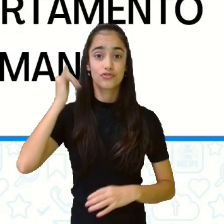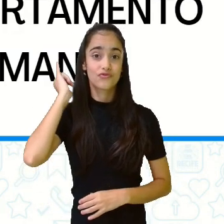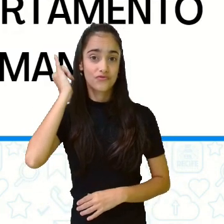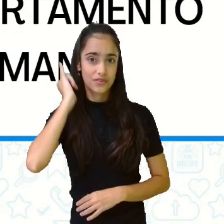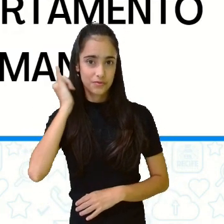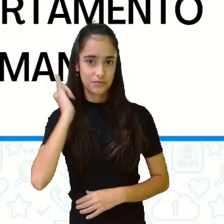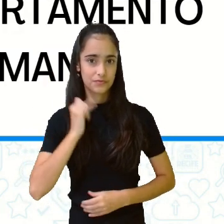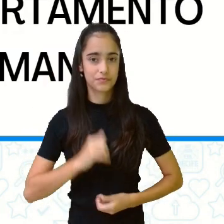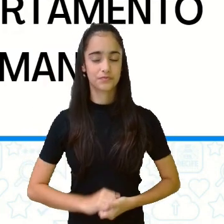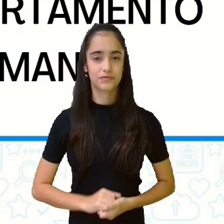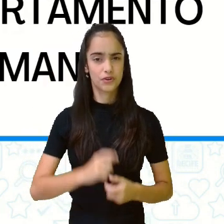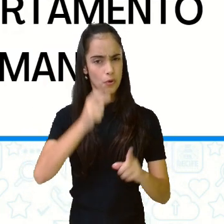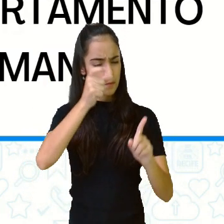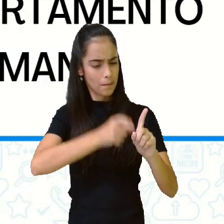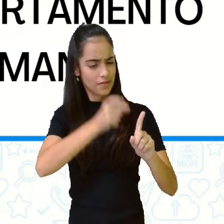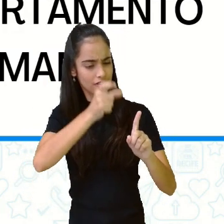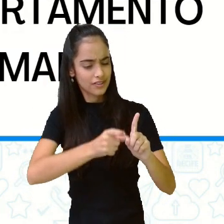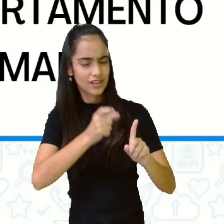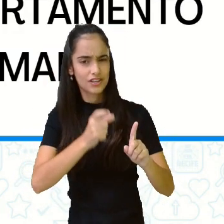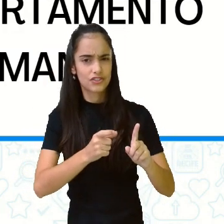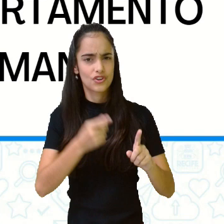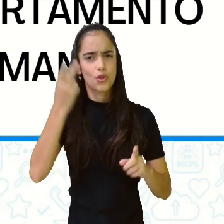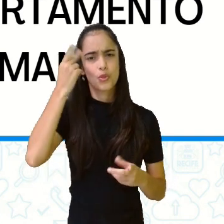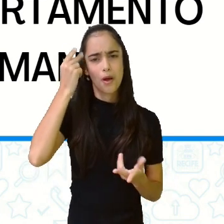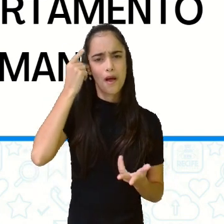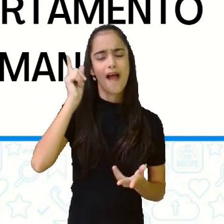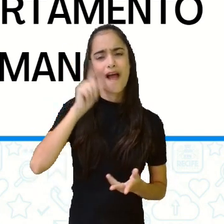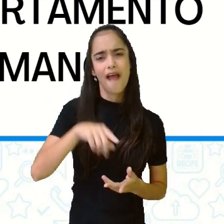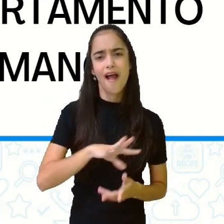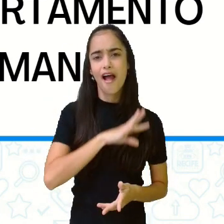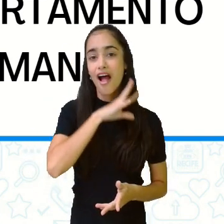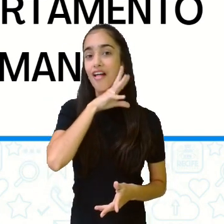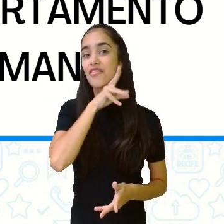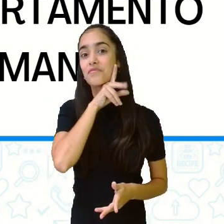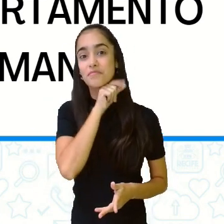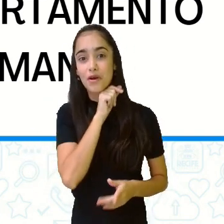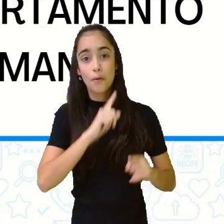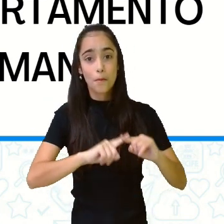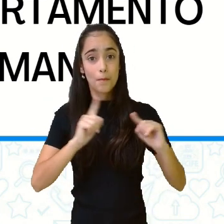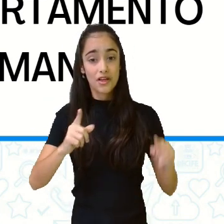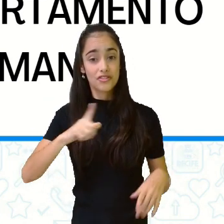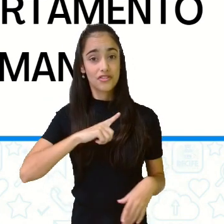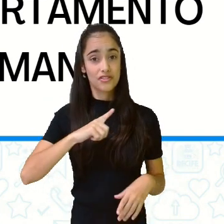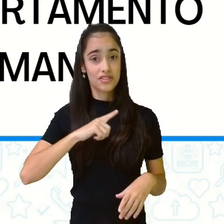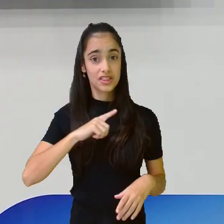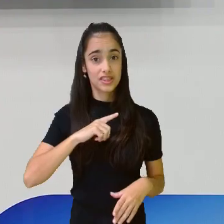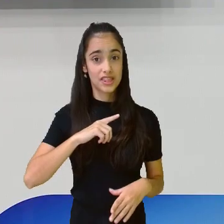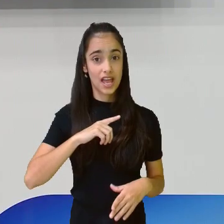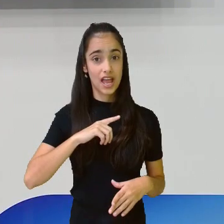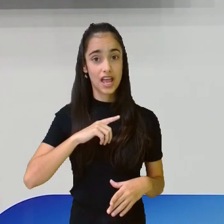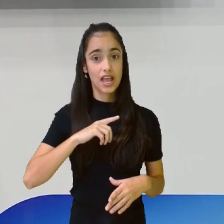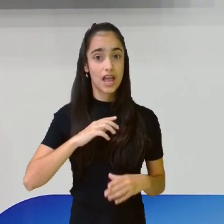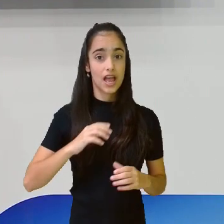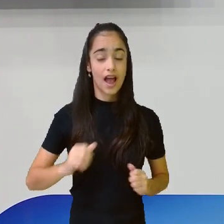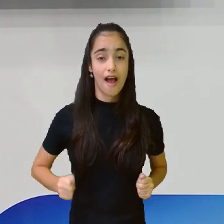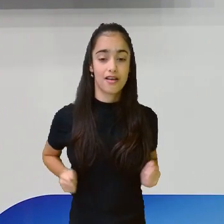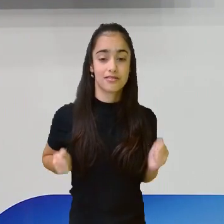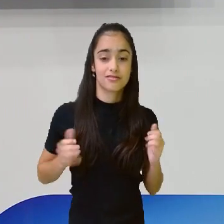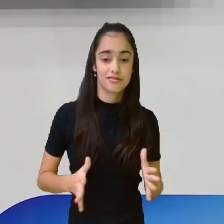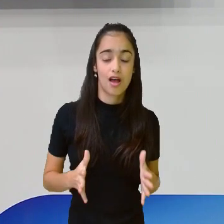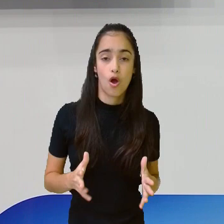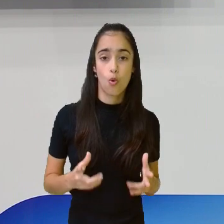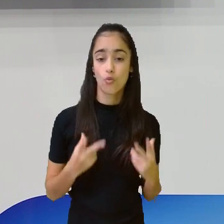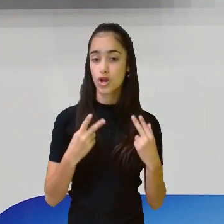Os personagens são animais que apresentam um comportamento humano. Os animais aí são escolhidos, são